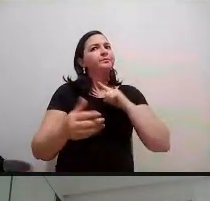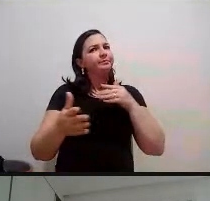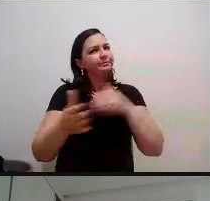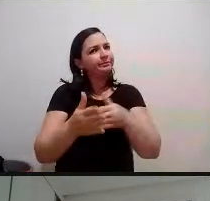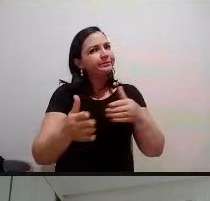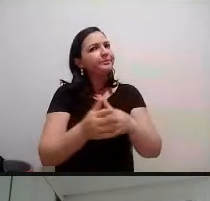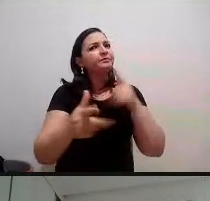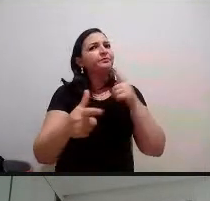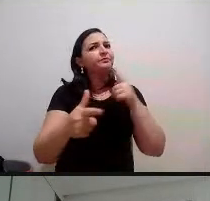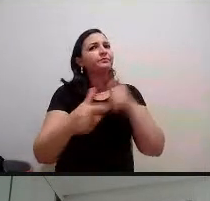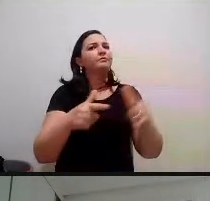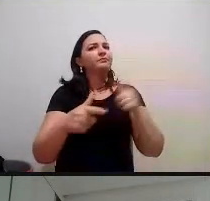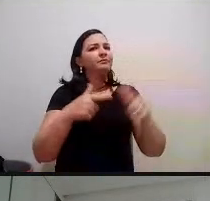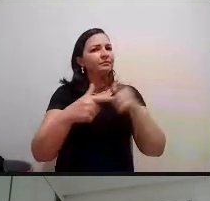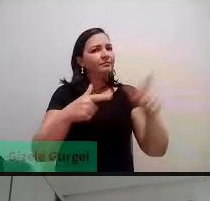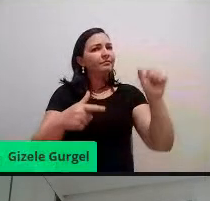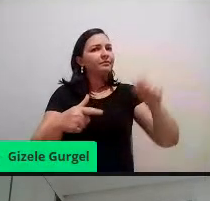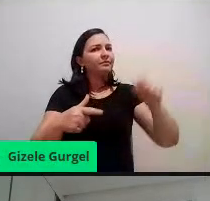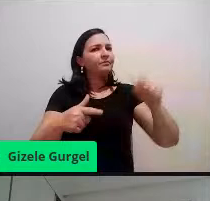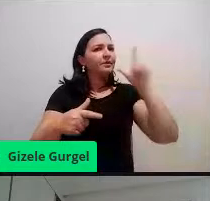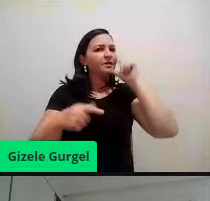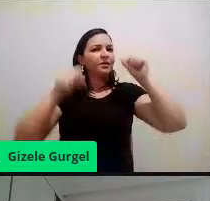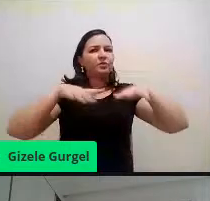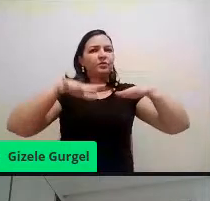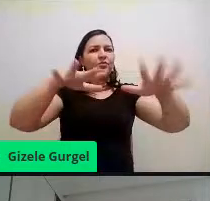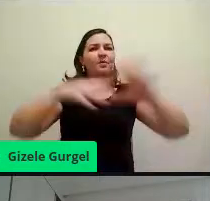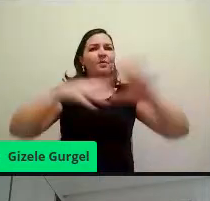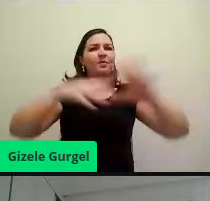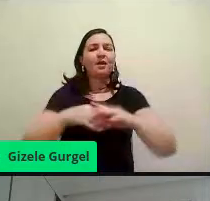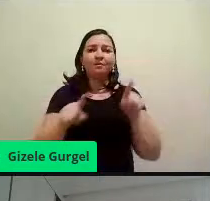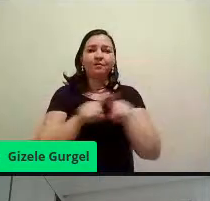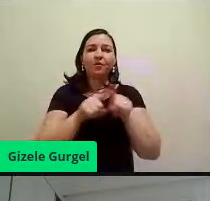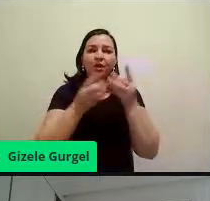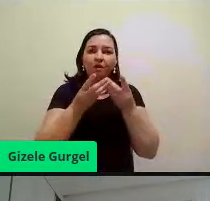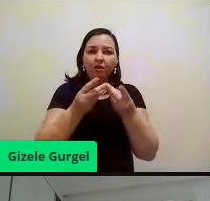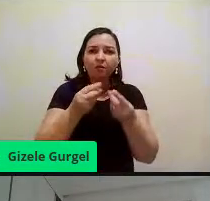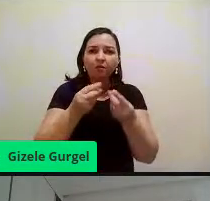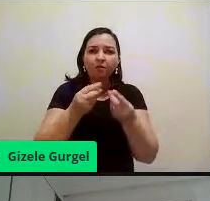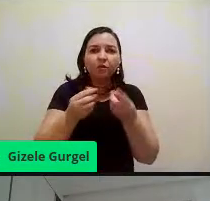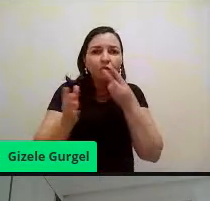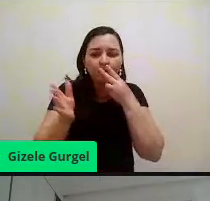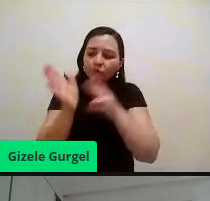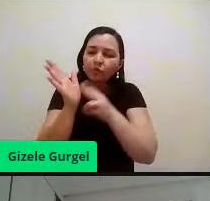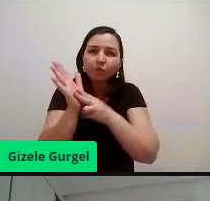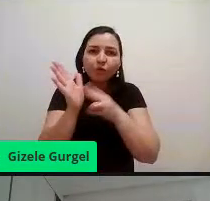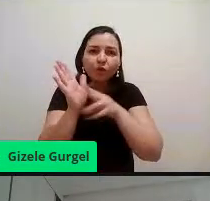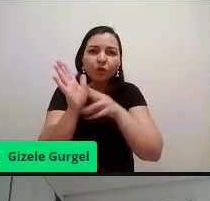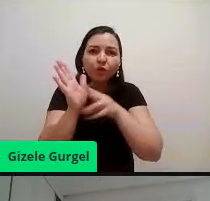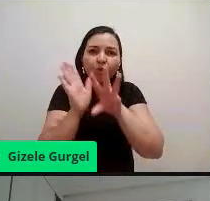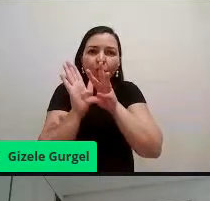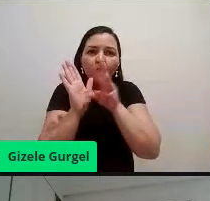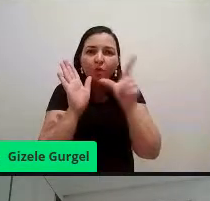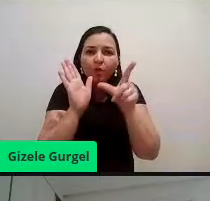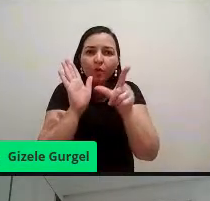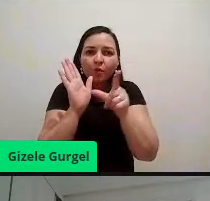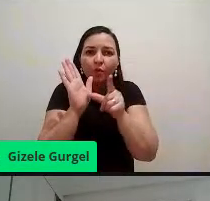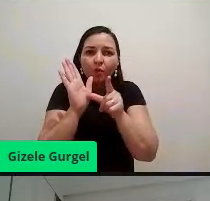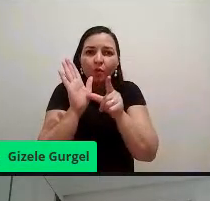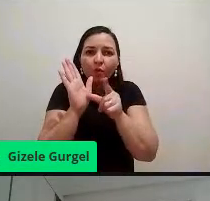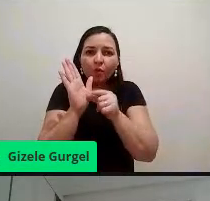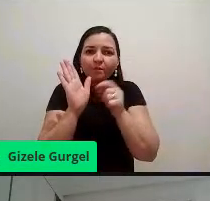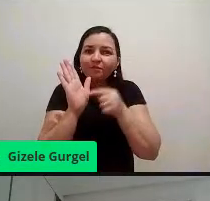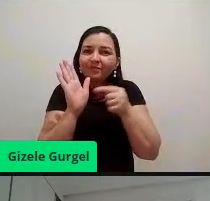não é, porque no filtro, que é o que fica, né, depois do cigarro todo queimado, ficam várias